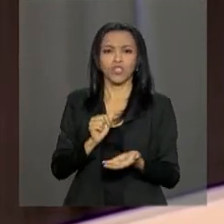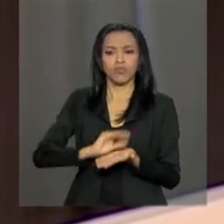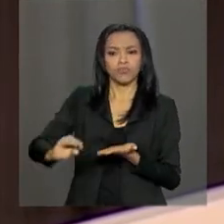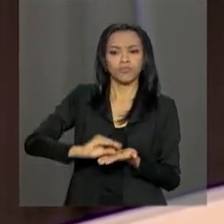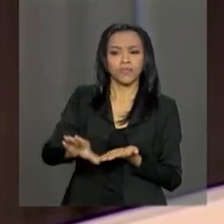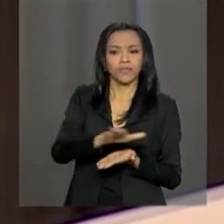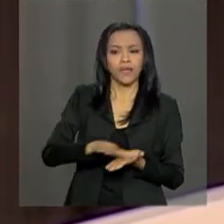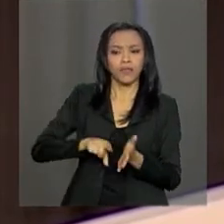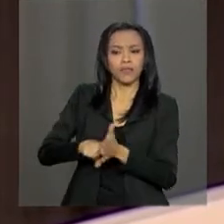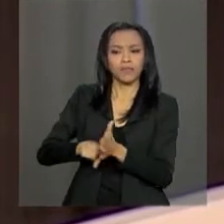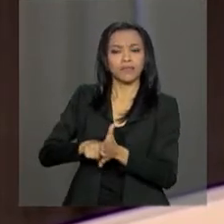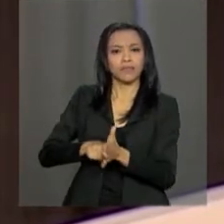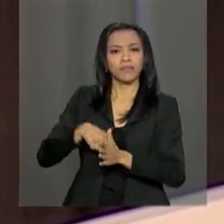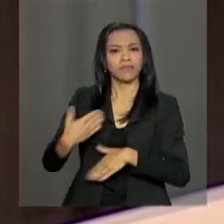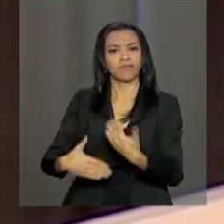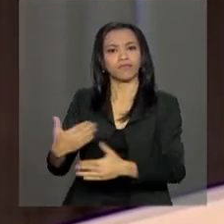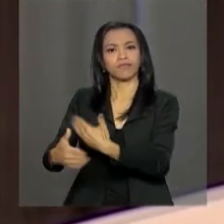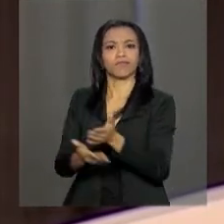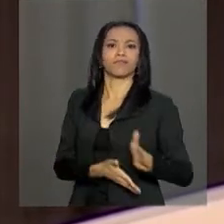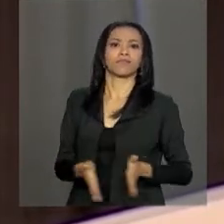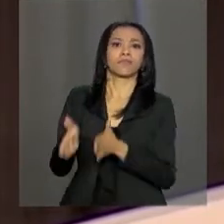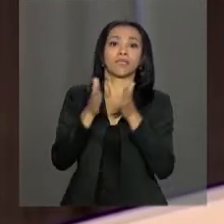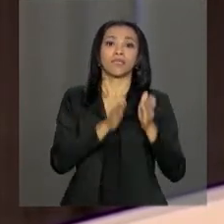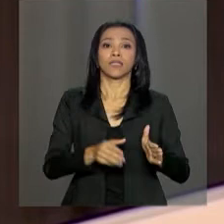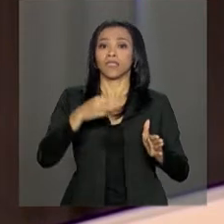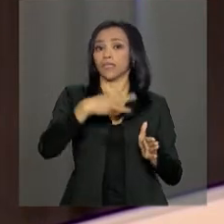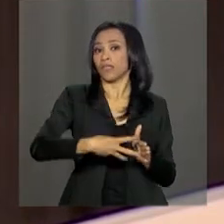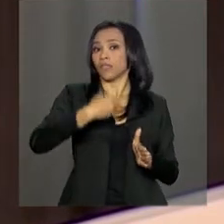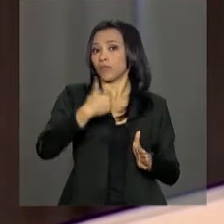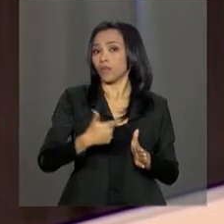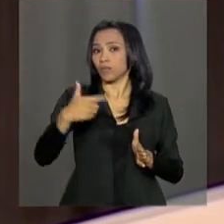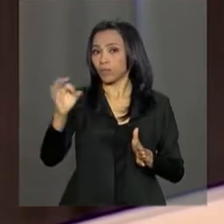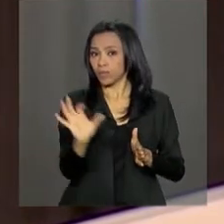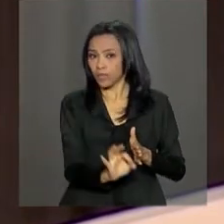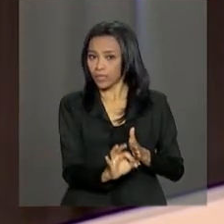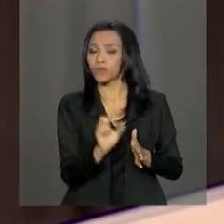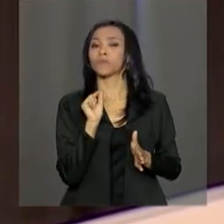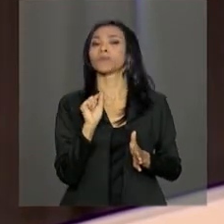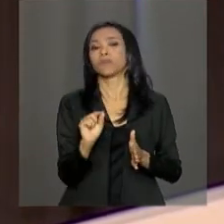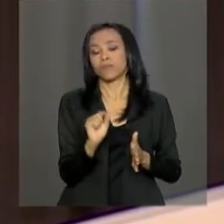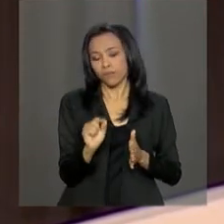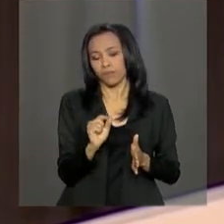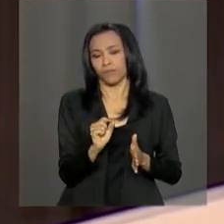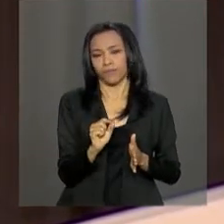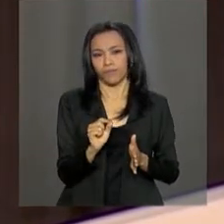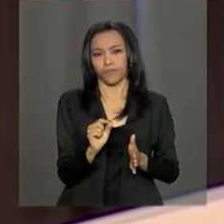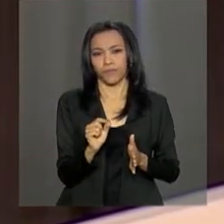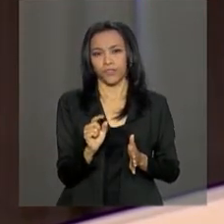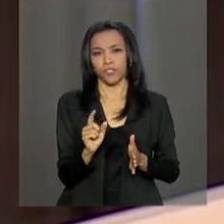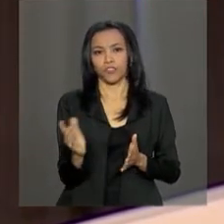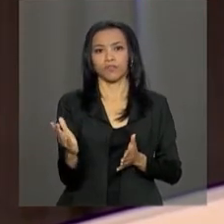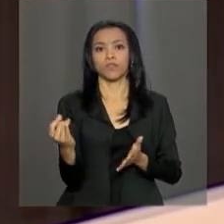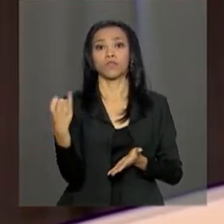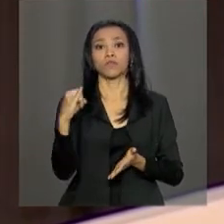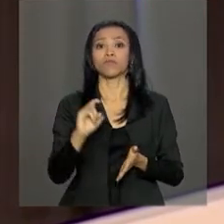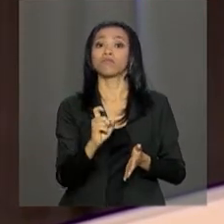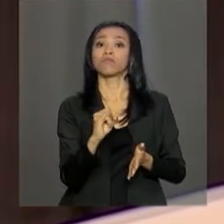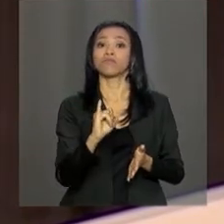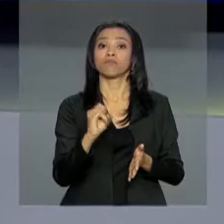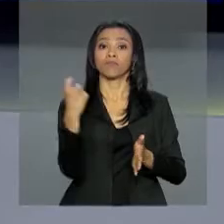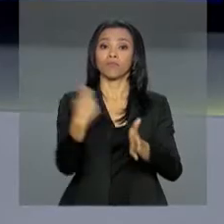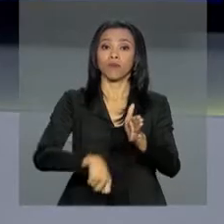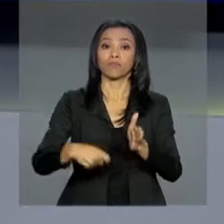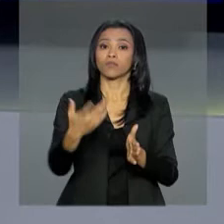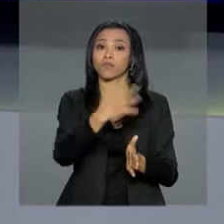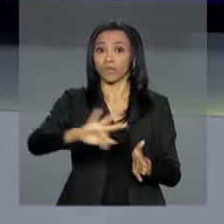desenvolvimento e 32% da arrecadação de tributos federais.